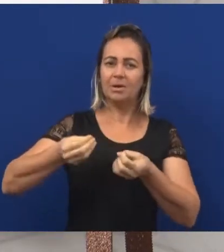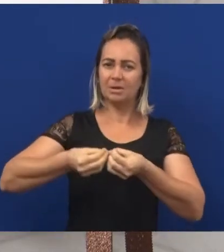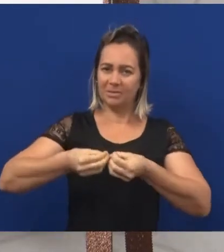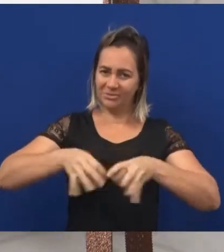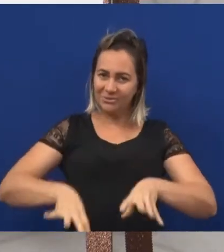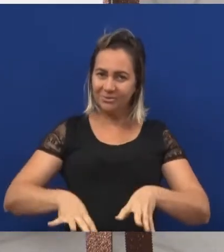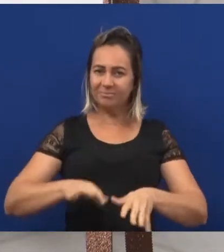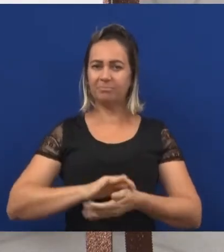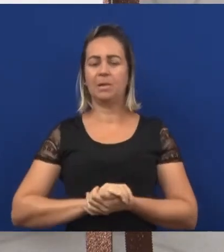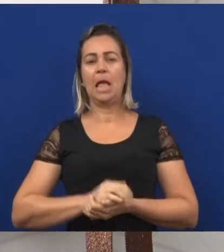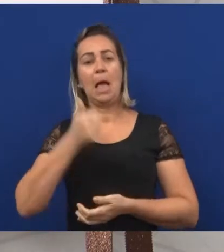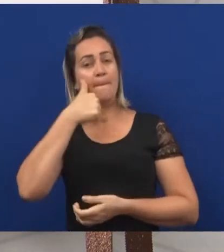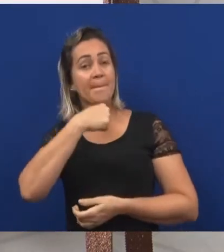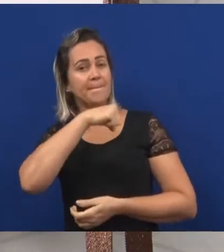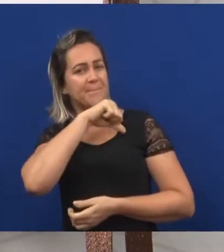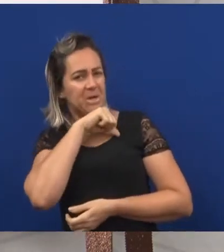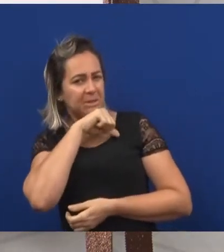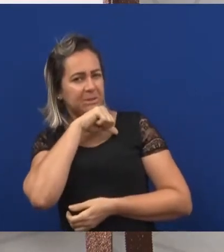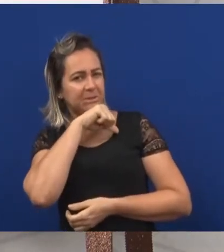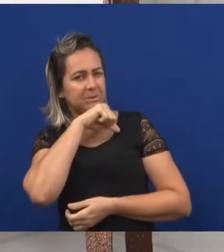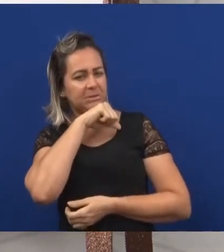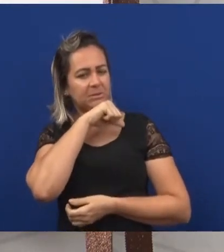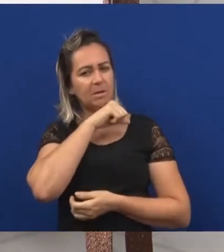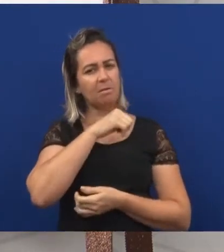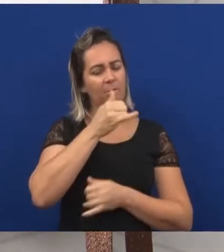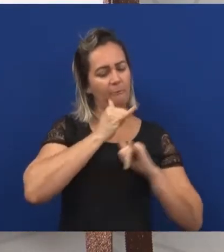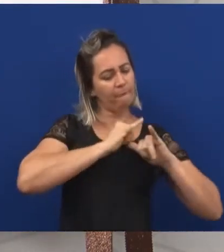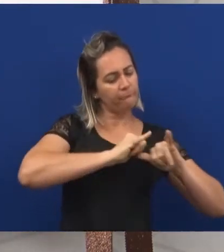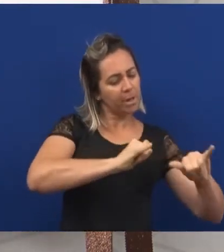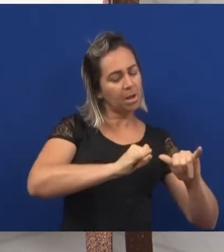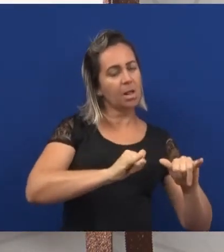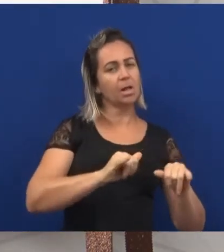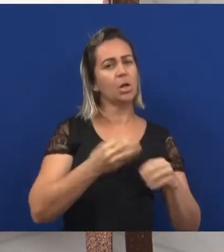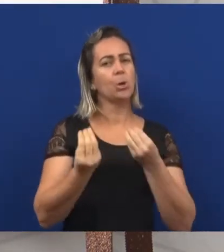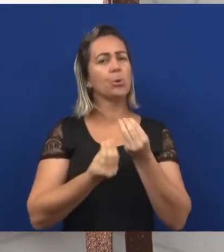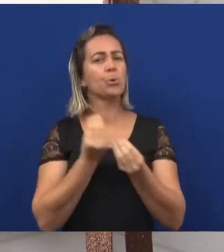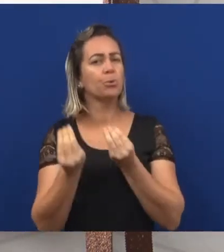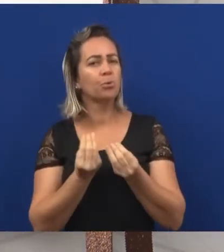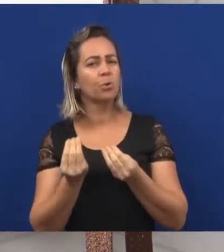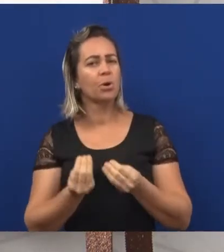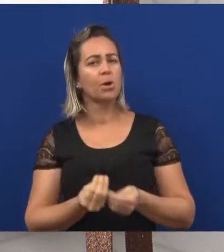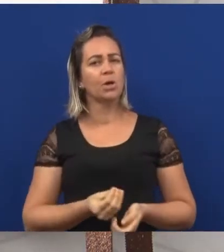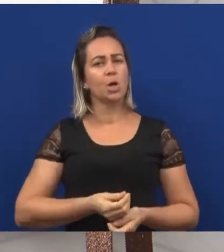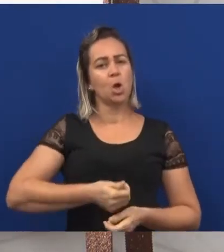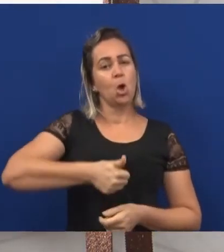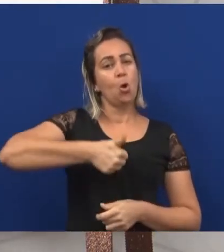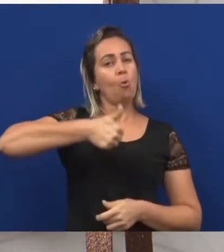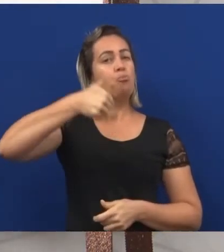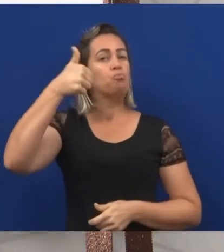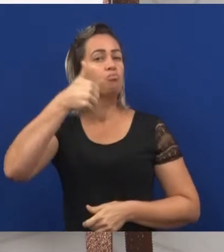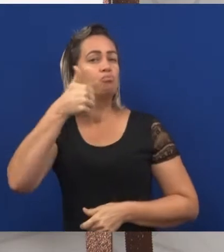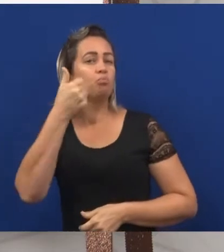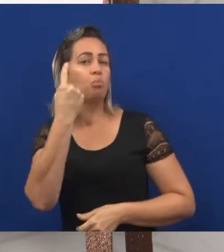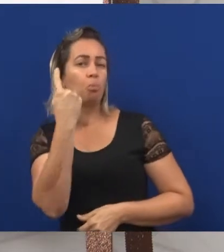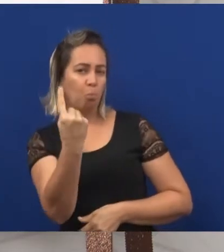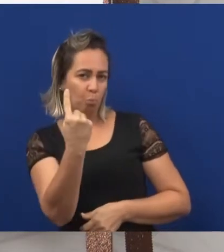A mãe dele disse, Gabriel, você vai comprar para mim uma dúzia de ovos.